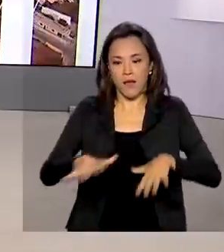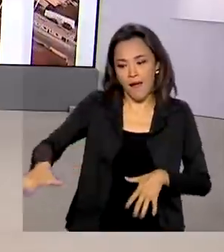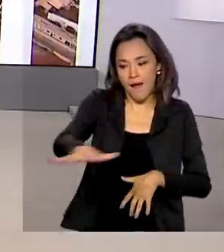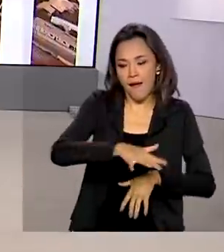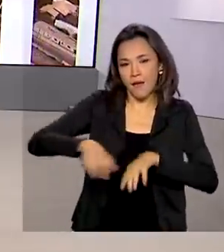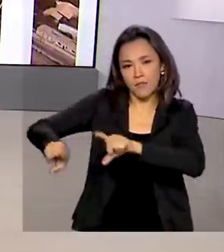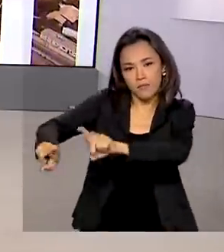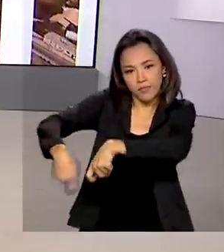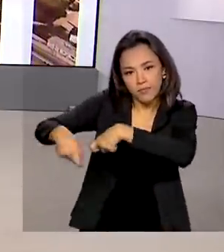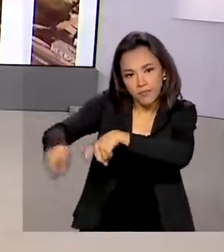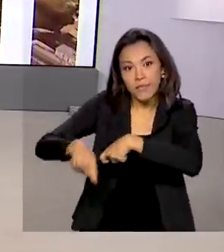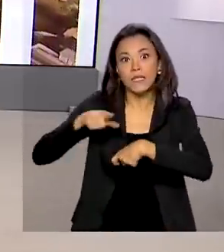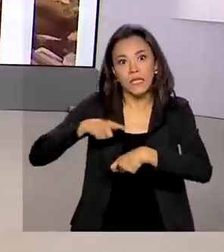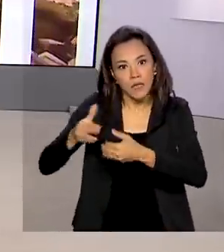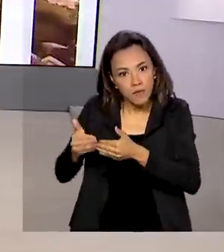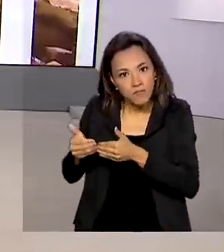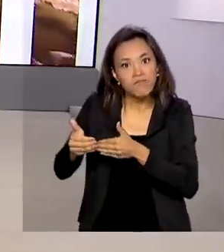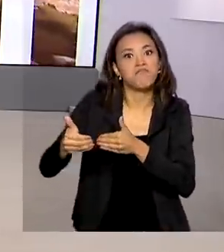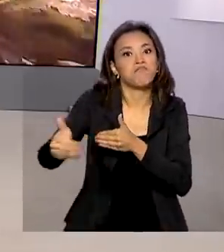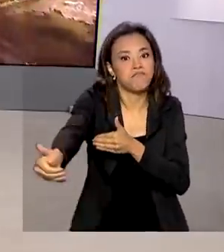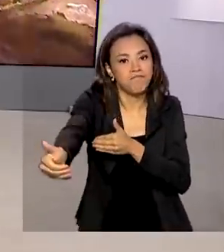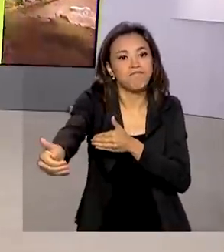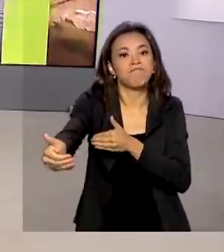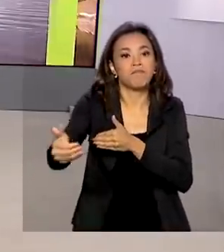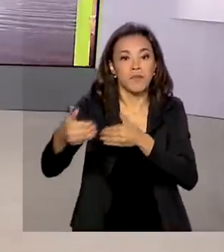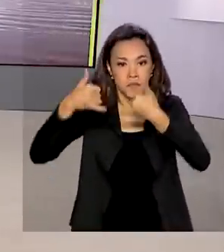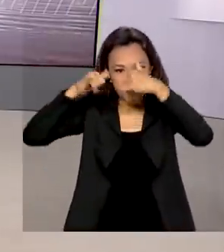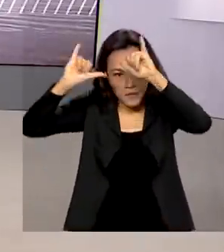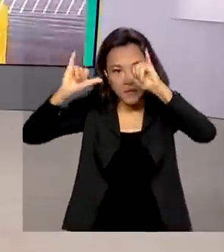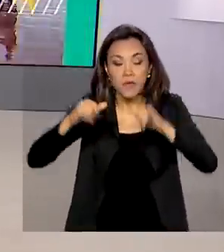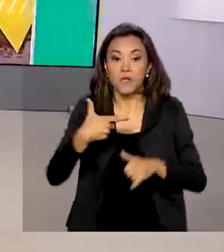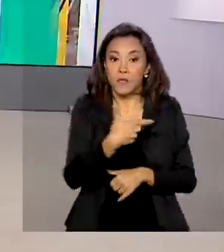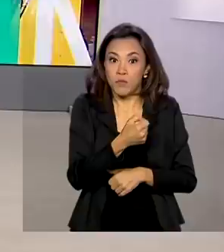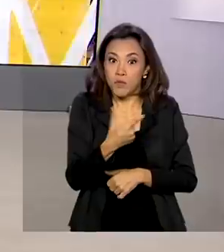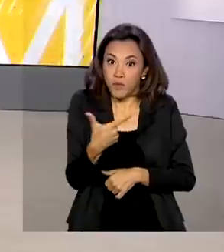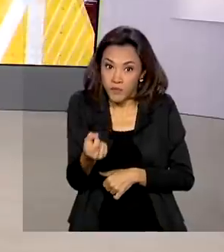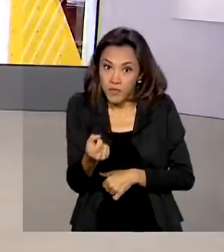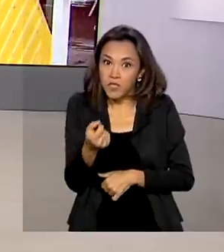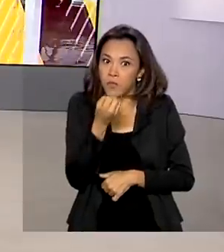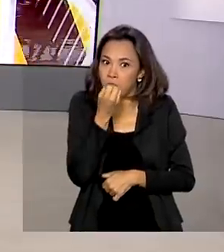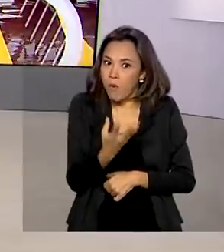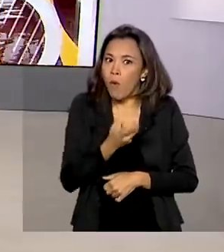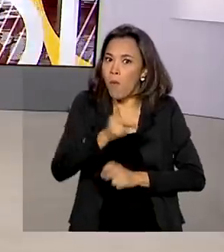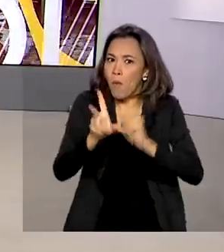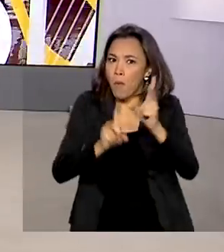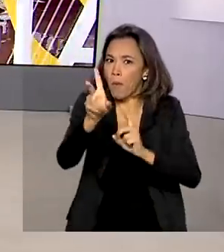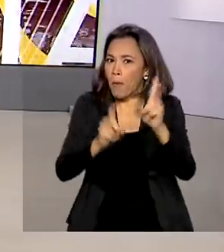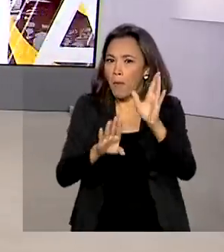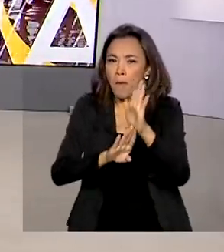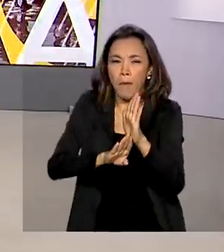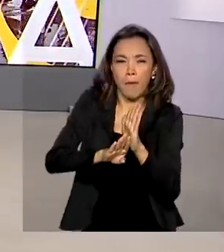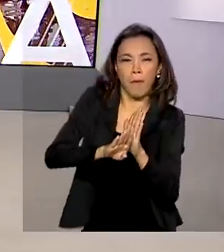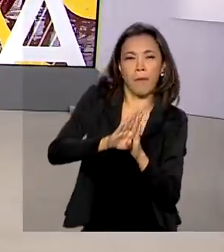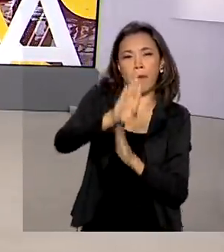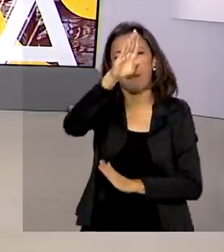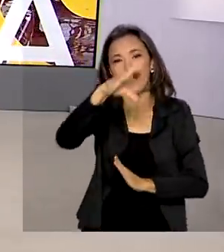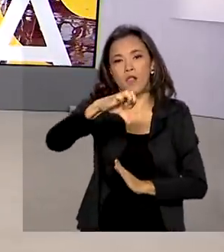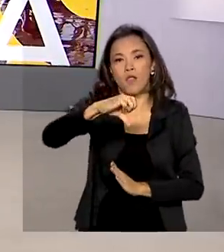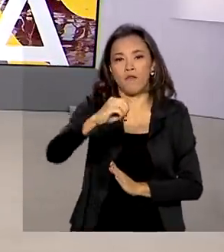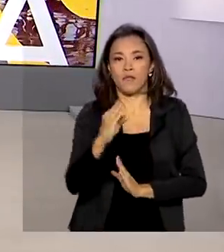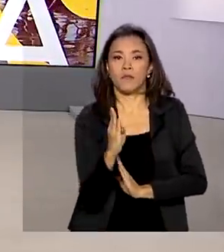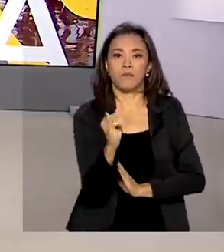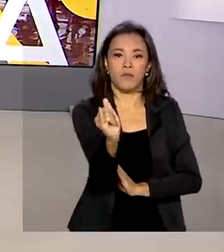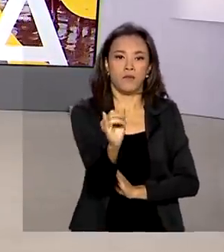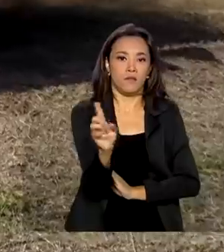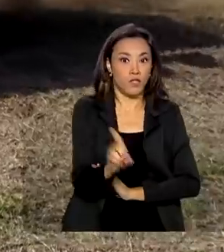brasileiro registrou avanços. 2020 terminou com o crescimento das exportações, que ultrapassou 90 bilhões de dólares.